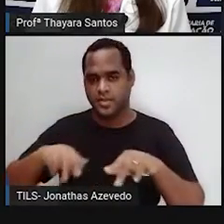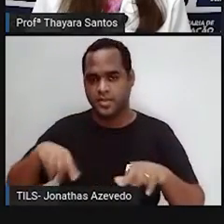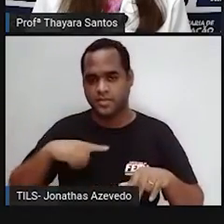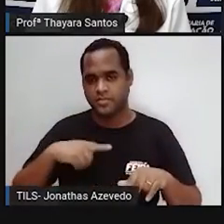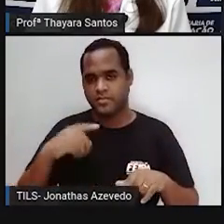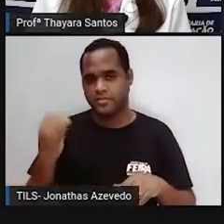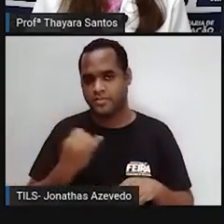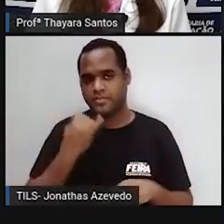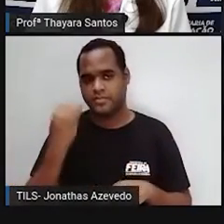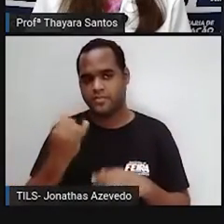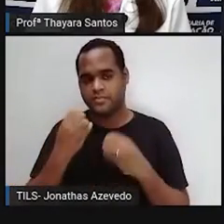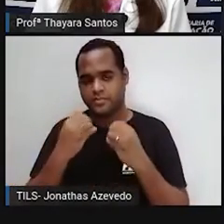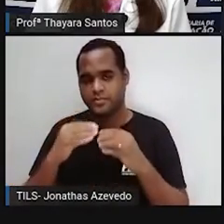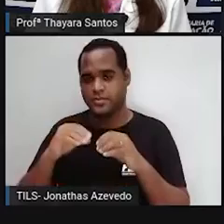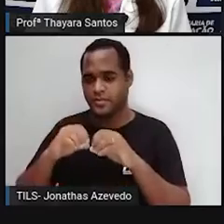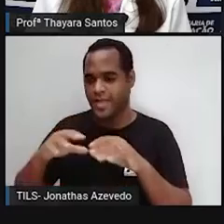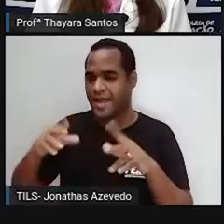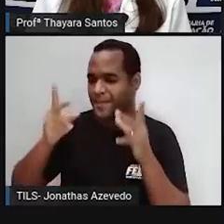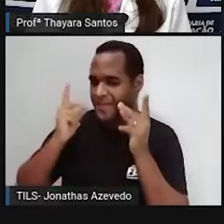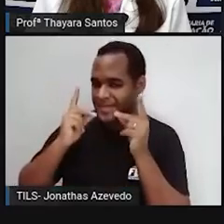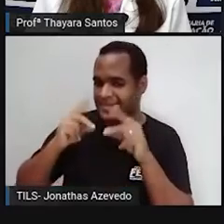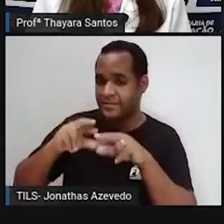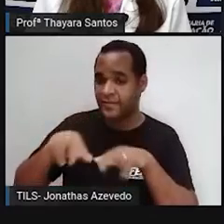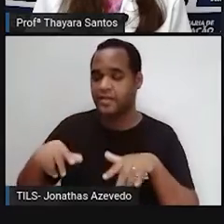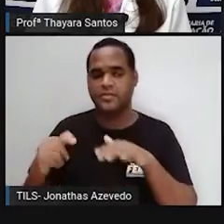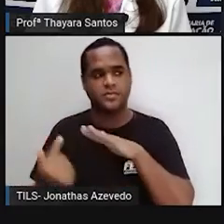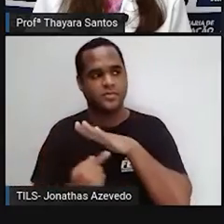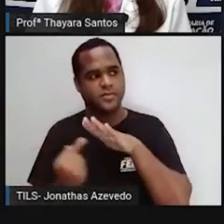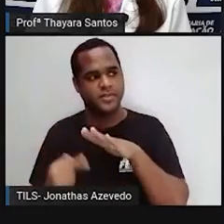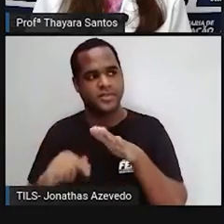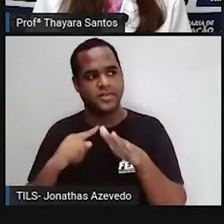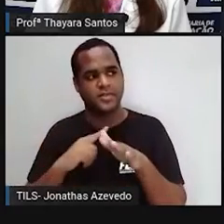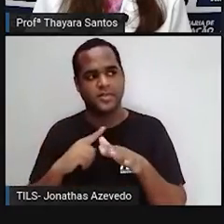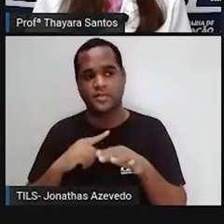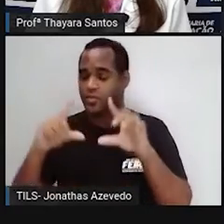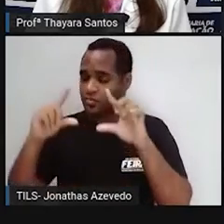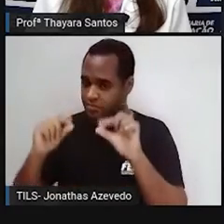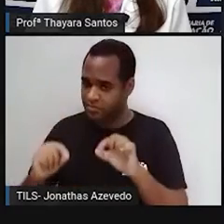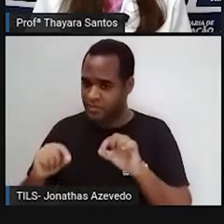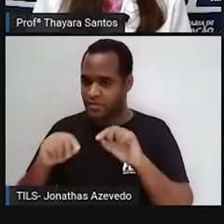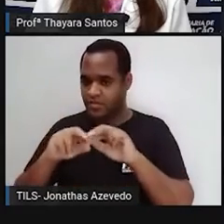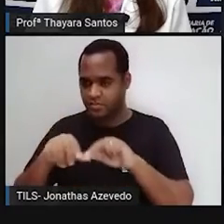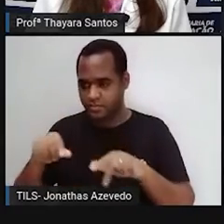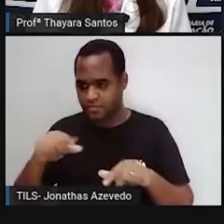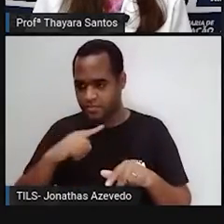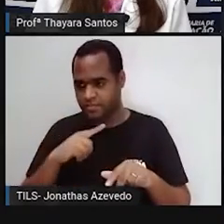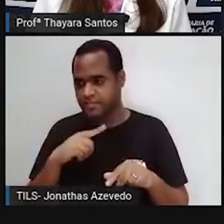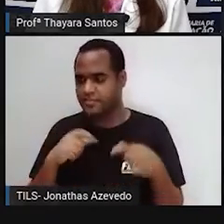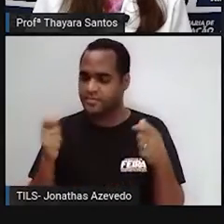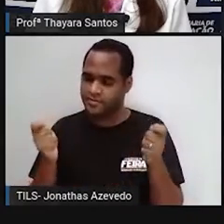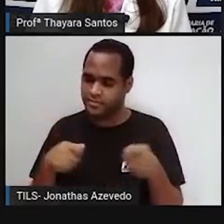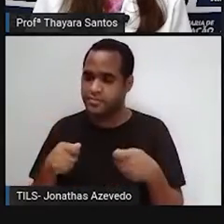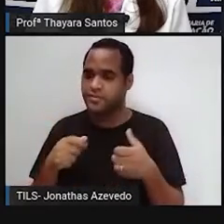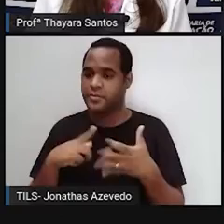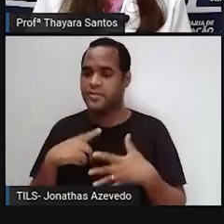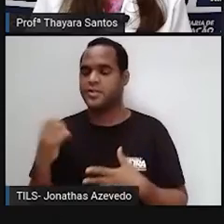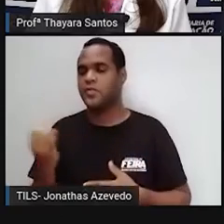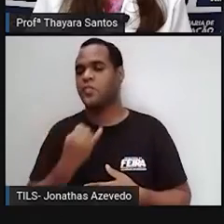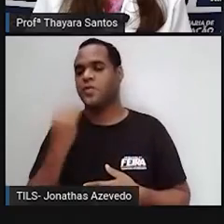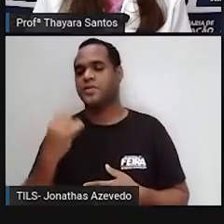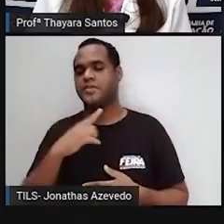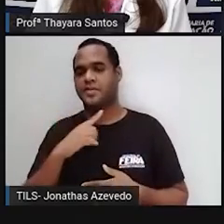poluente, emite muito gás. Então, a gente reduzir esse consumo do plástico é interessante, utilizar sacolas